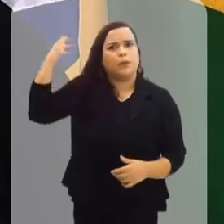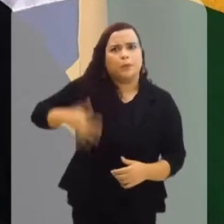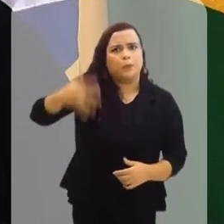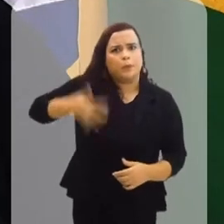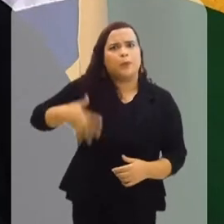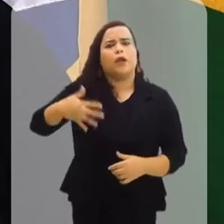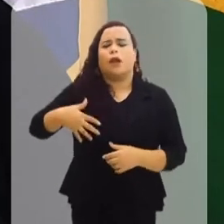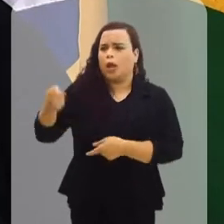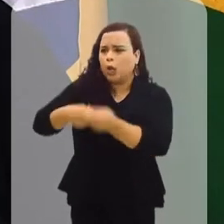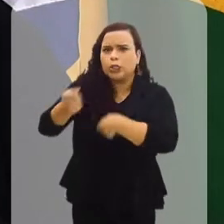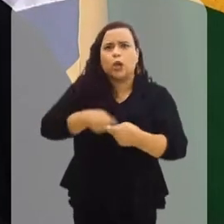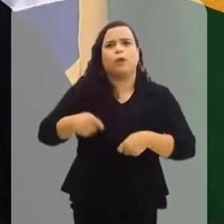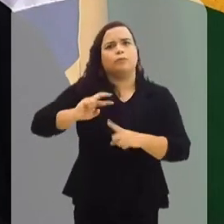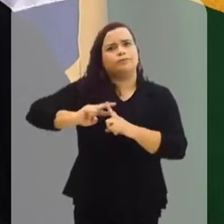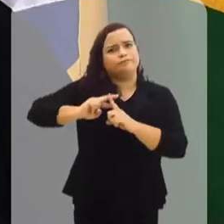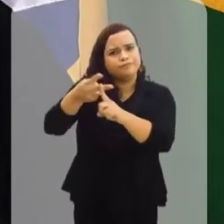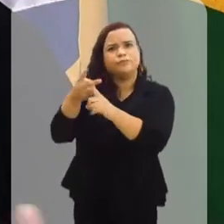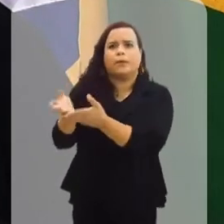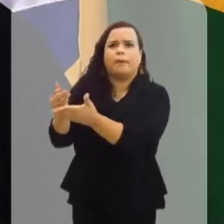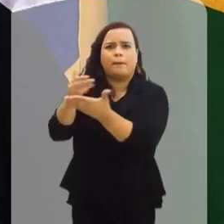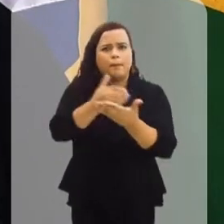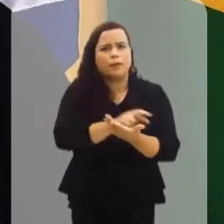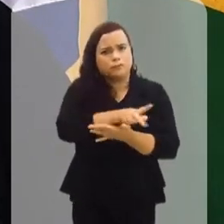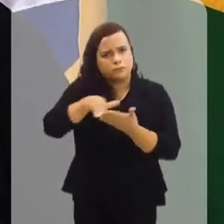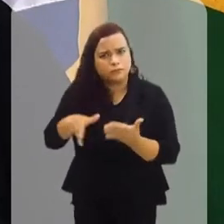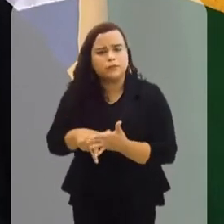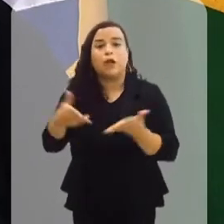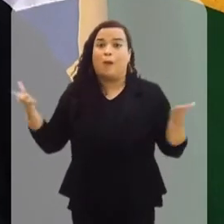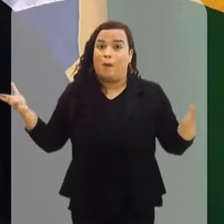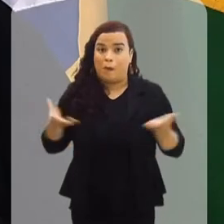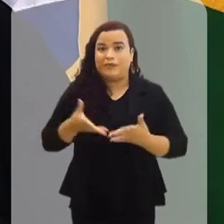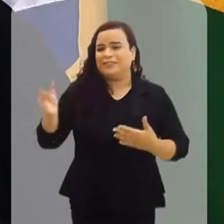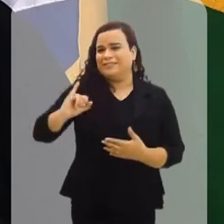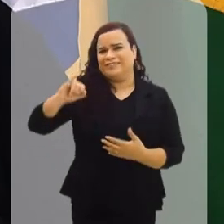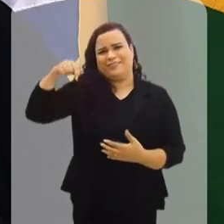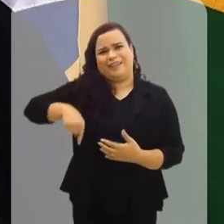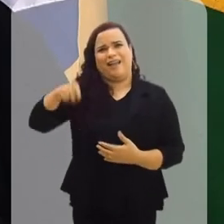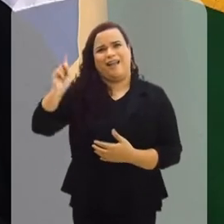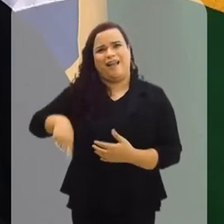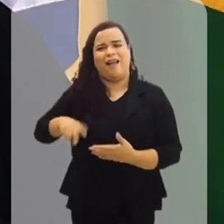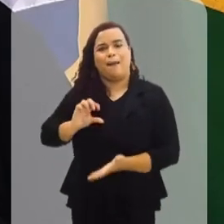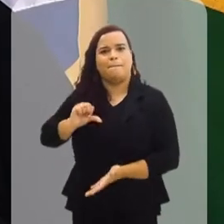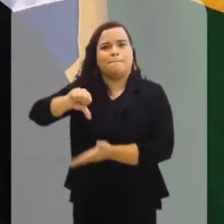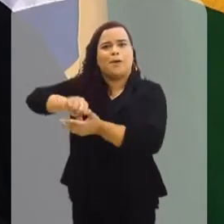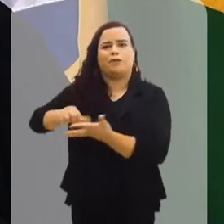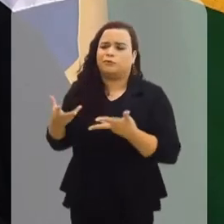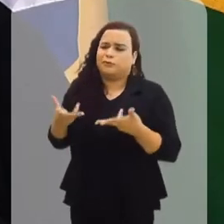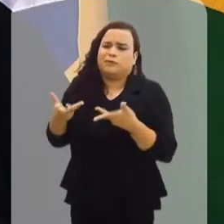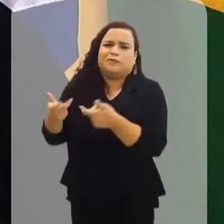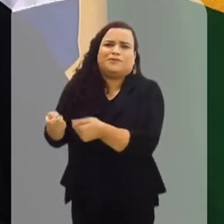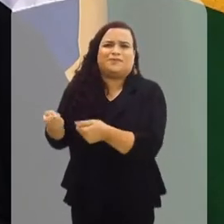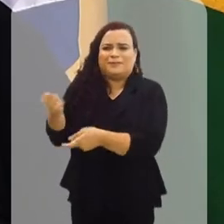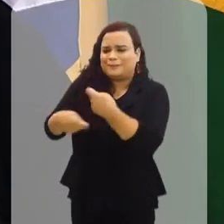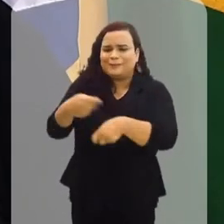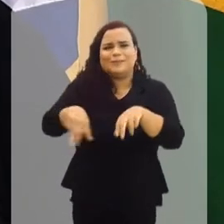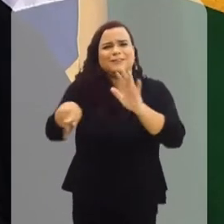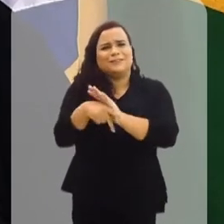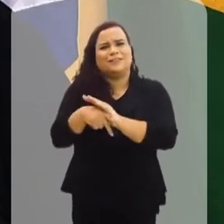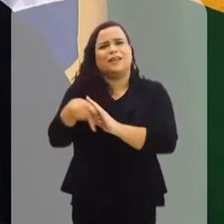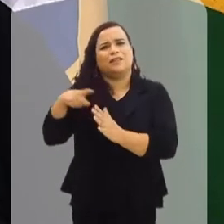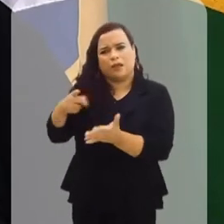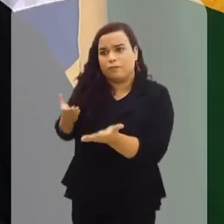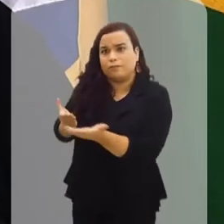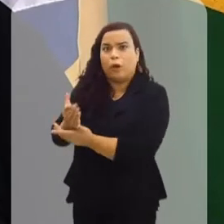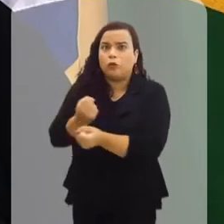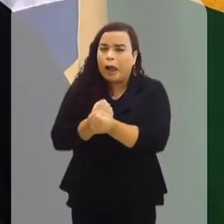absurdo, crescimento econômico, dobramos a arrecadação. Então, hoje, Itaguaí é um ponto logístico maravilhoso. Temos